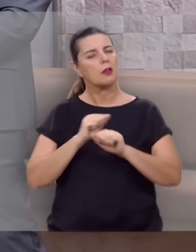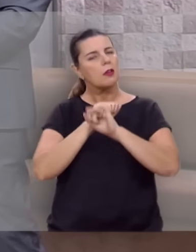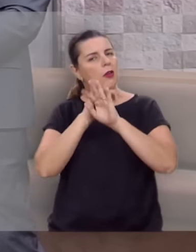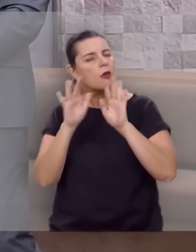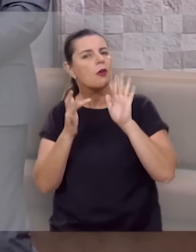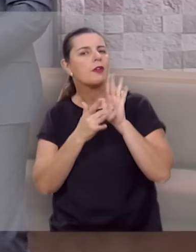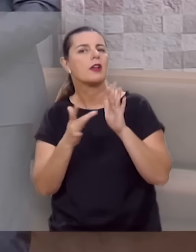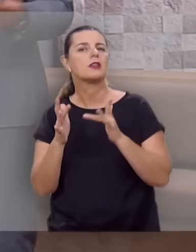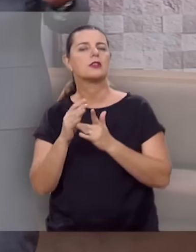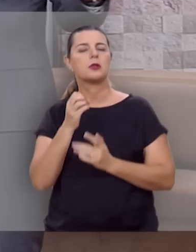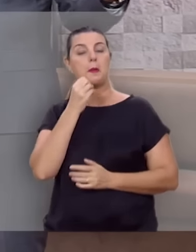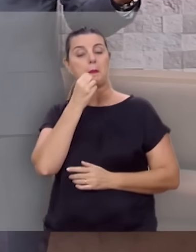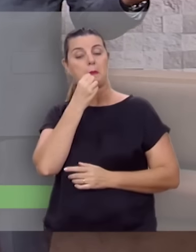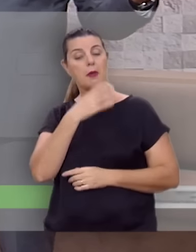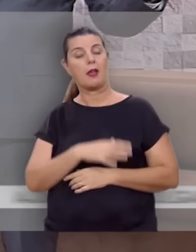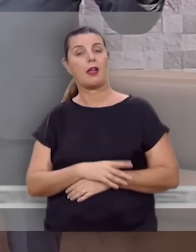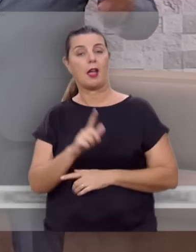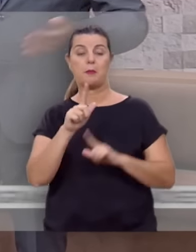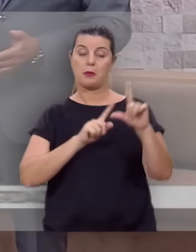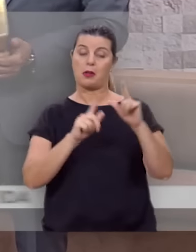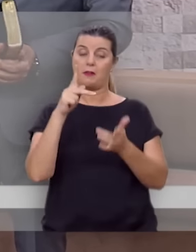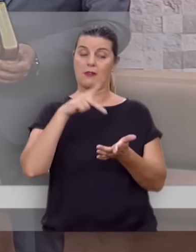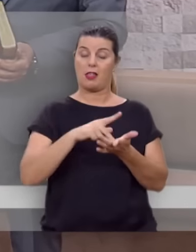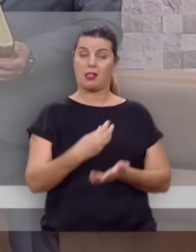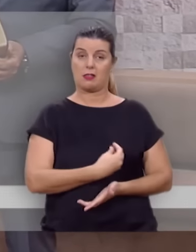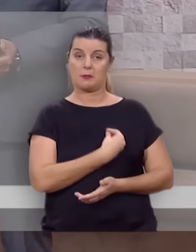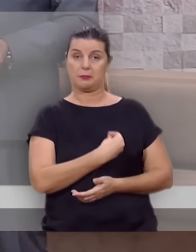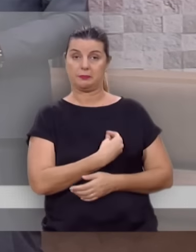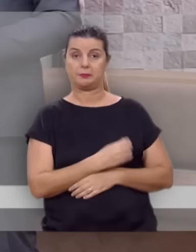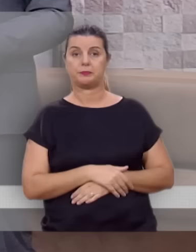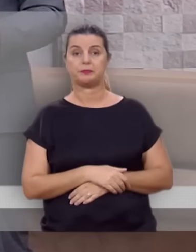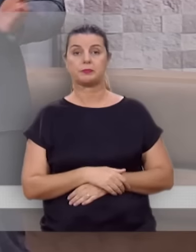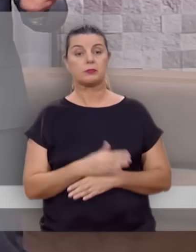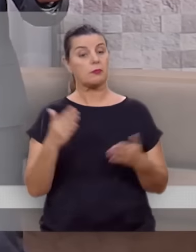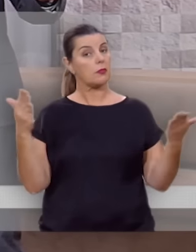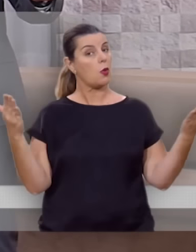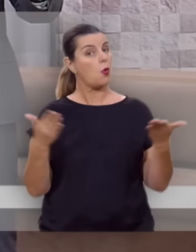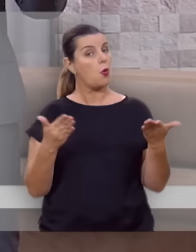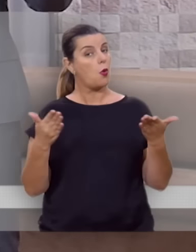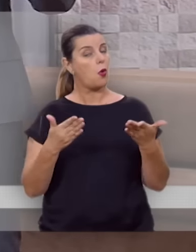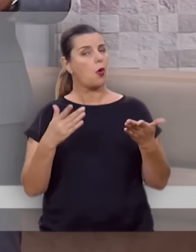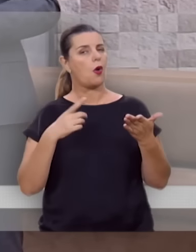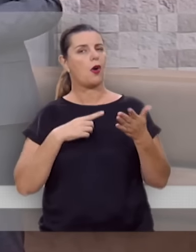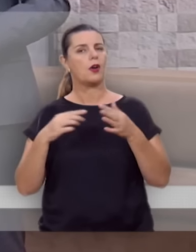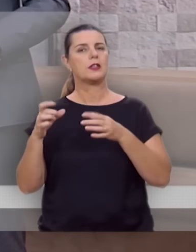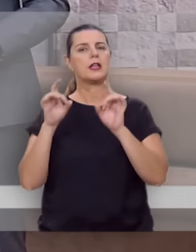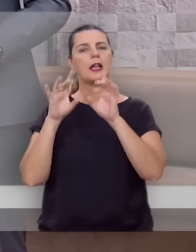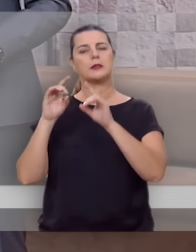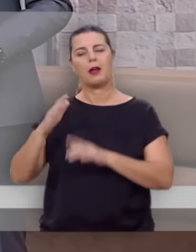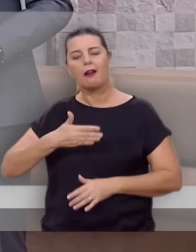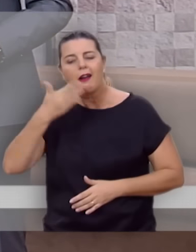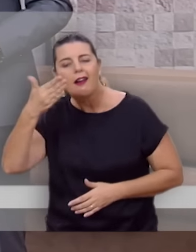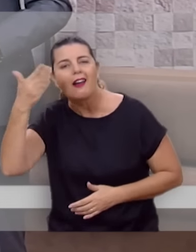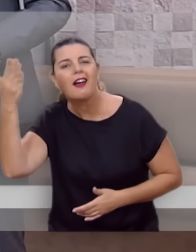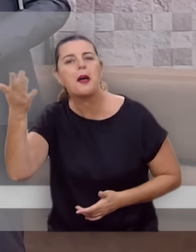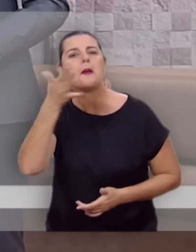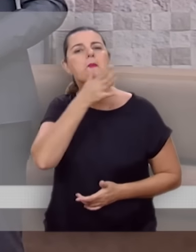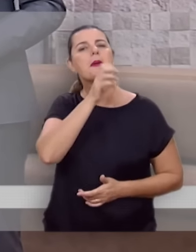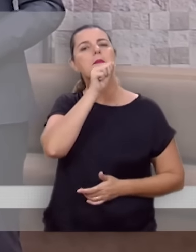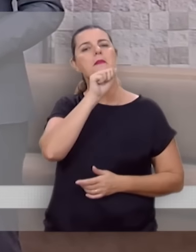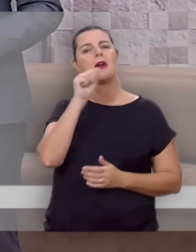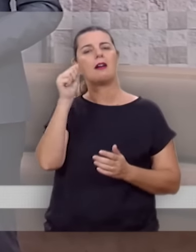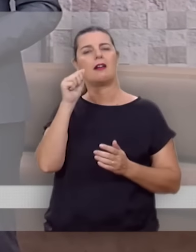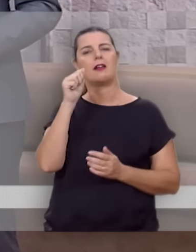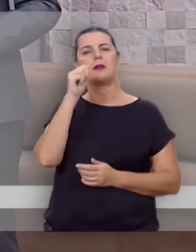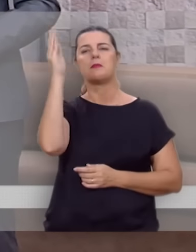Glória a Jesus. Pois bem, gente, este é o programa Verdade e Vida, que hoje está homenageando as mães de todo o nosso